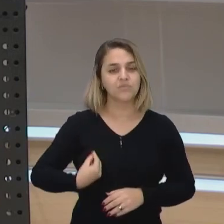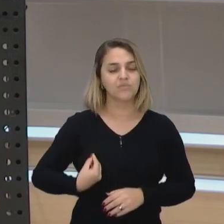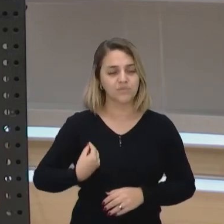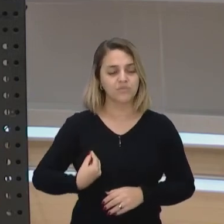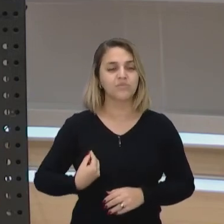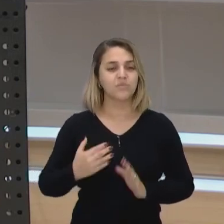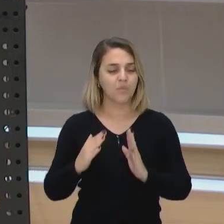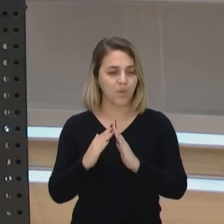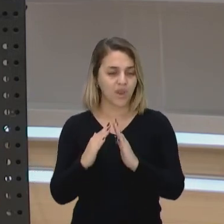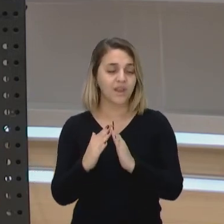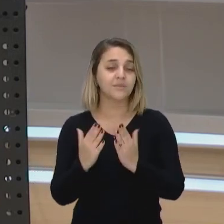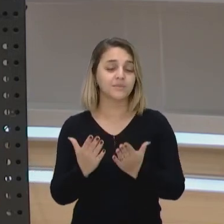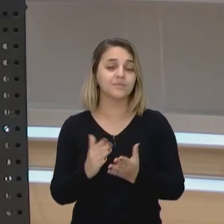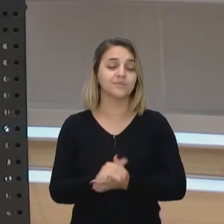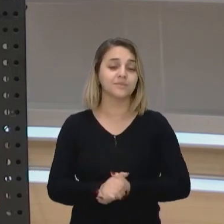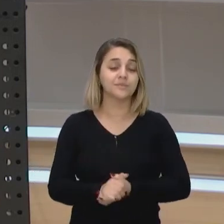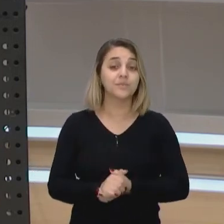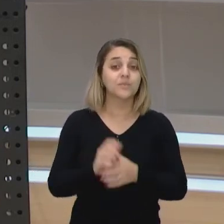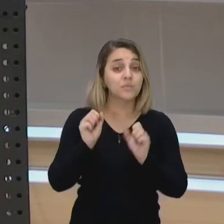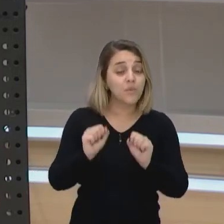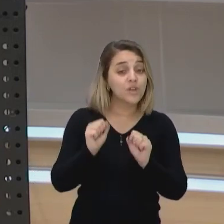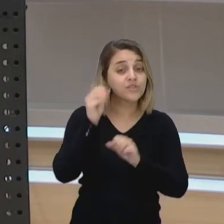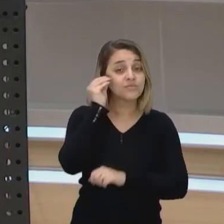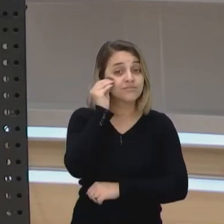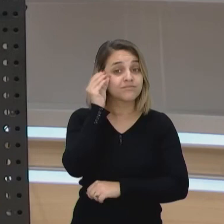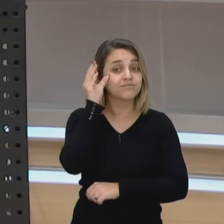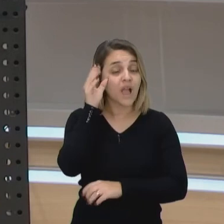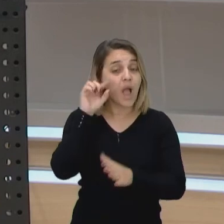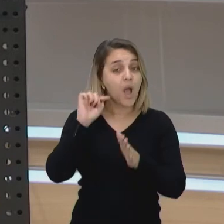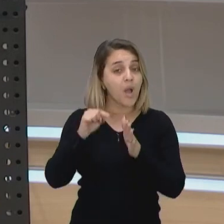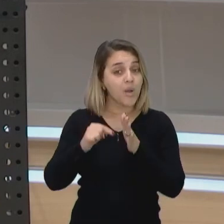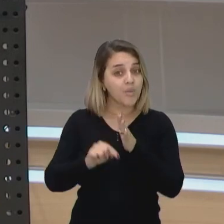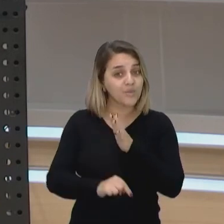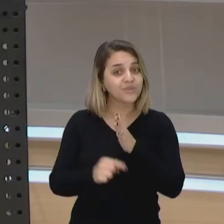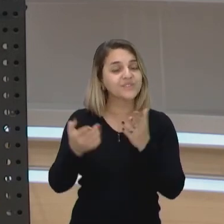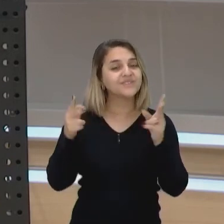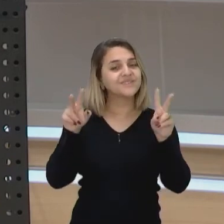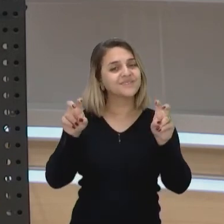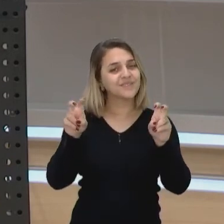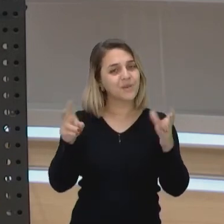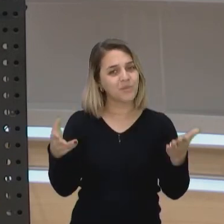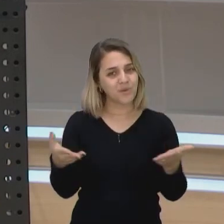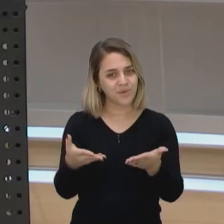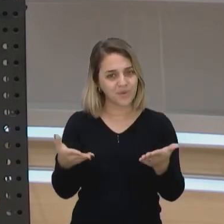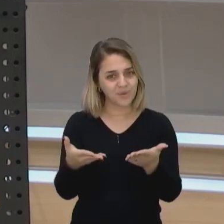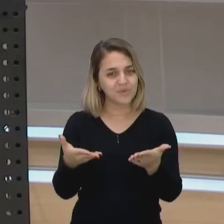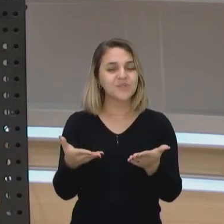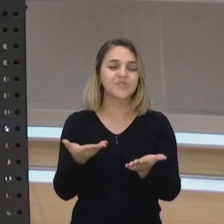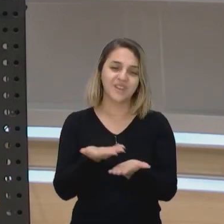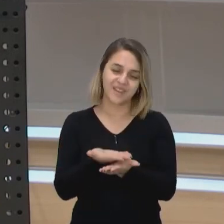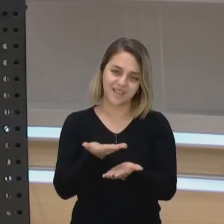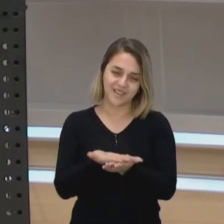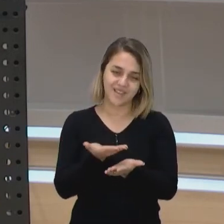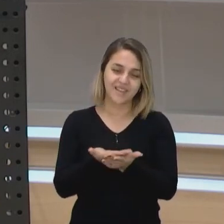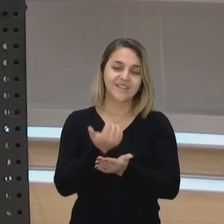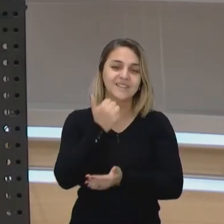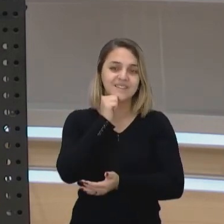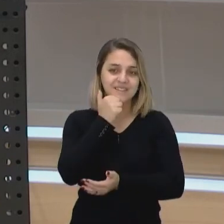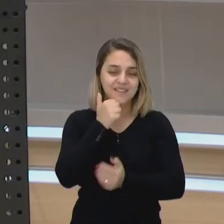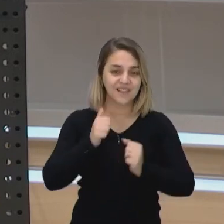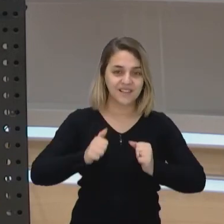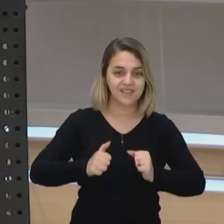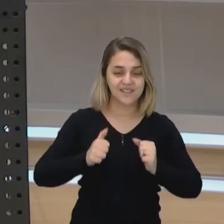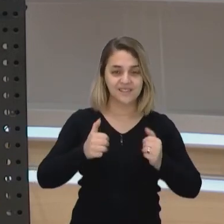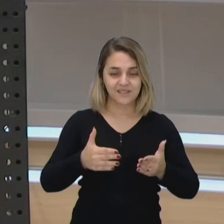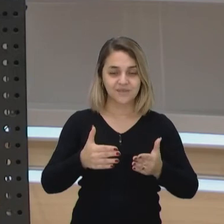você pode estar ampliando e logicamente aprofundando essa temática do nosso aprofundamento ciência e ação né do